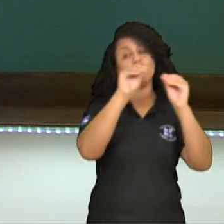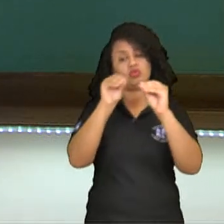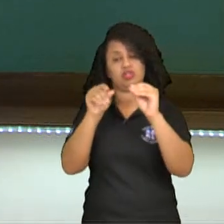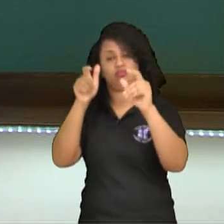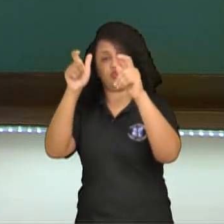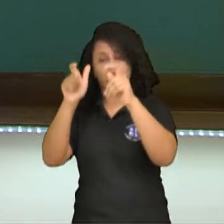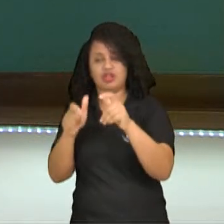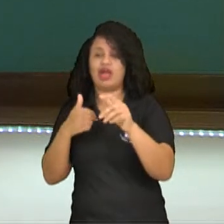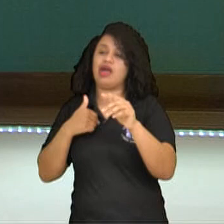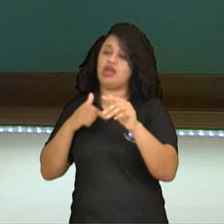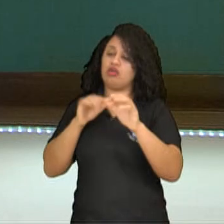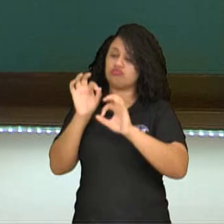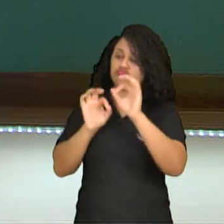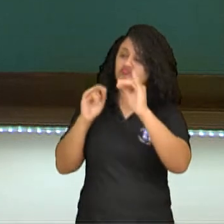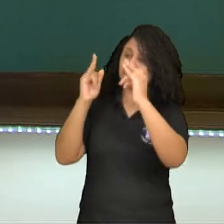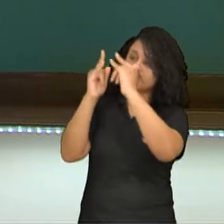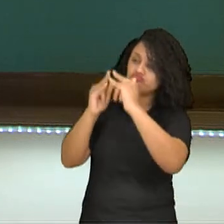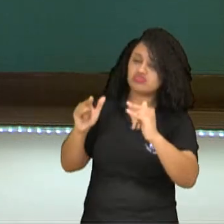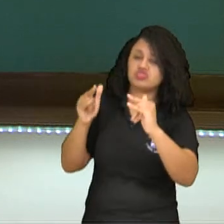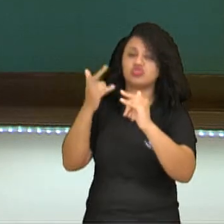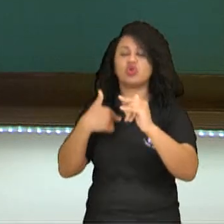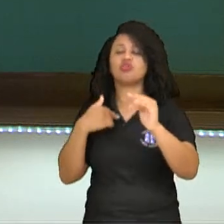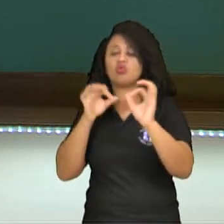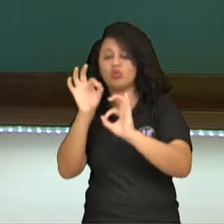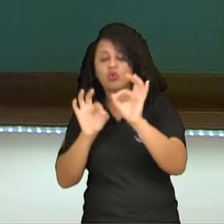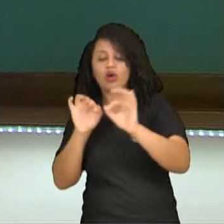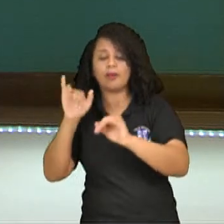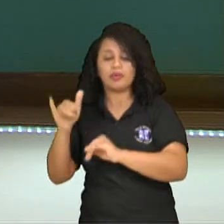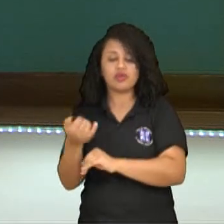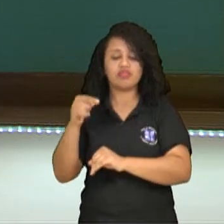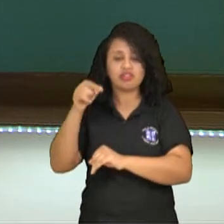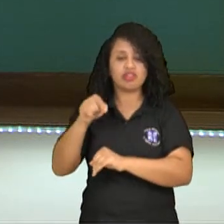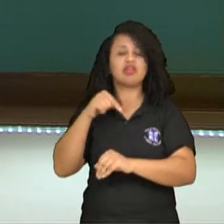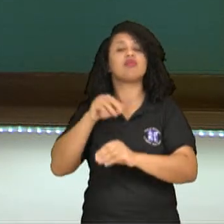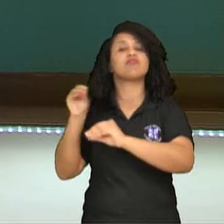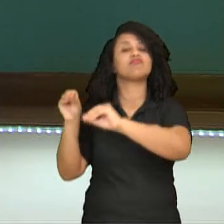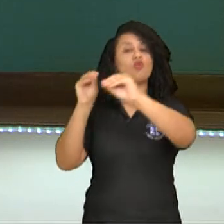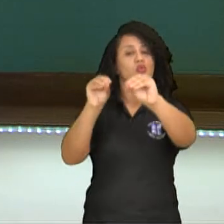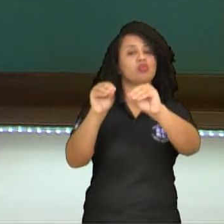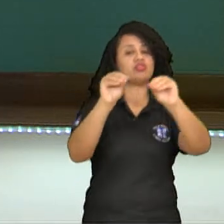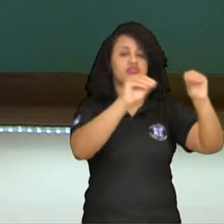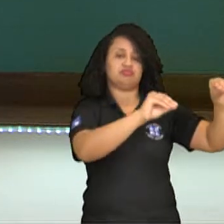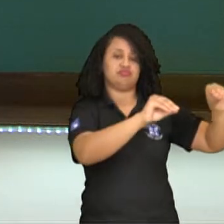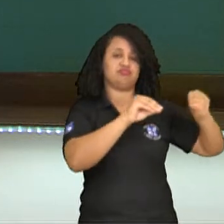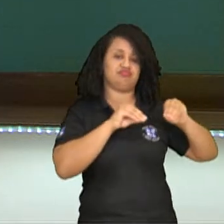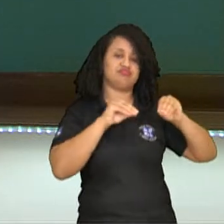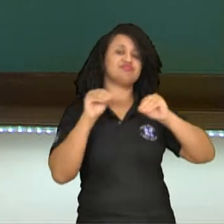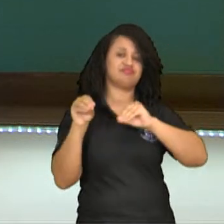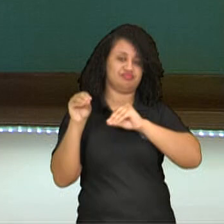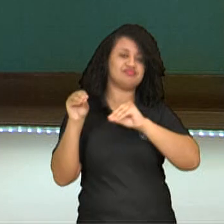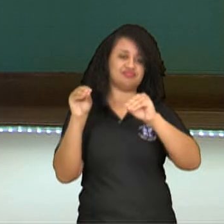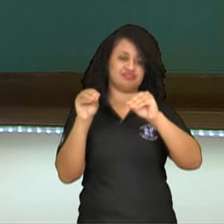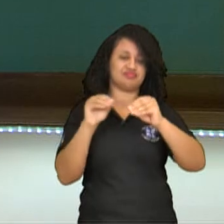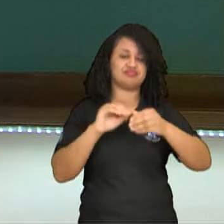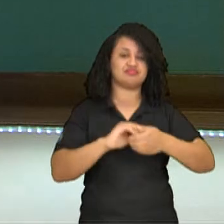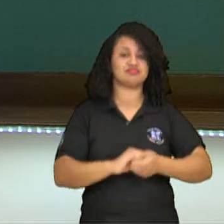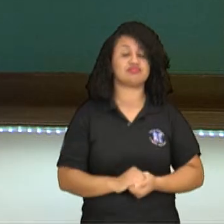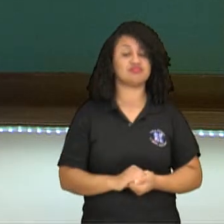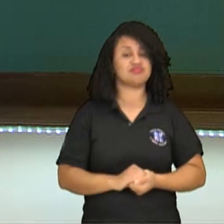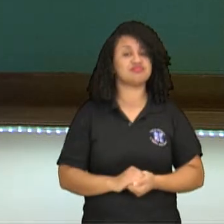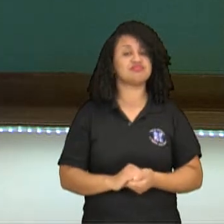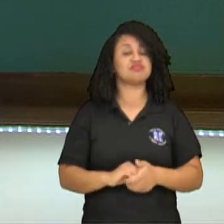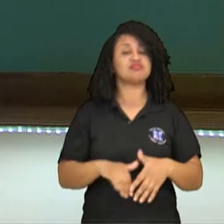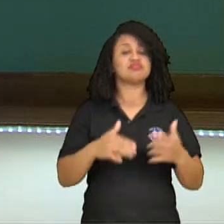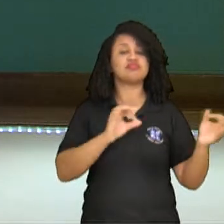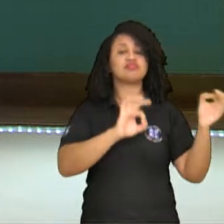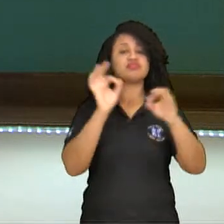outro. Utiliza dos recursos ali, acabou, migra para outro. É assim que funciona o nomadismo. Ok?